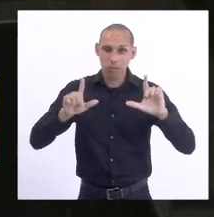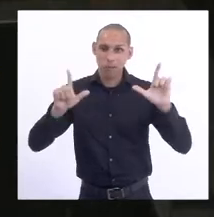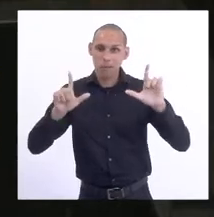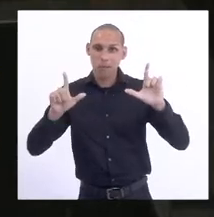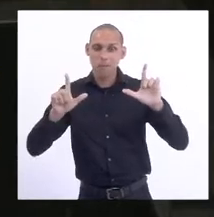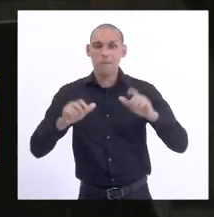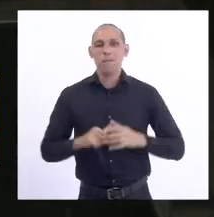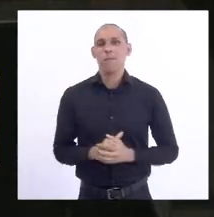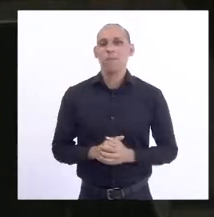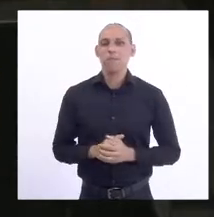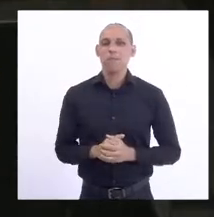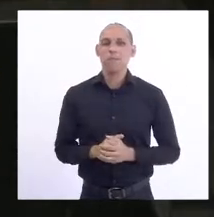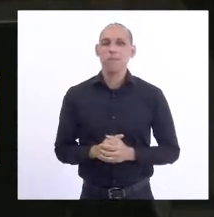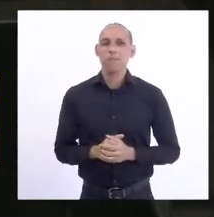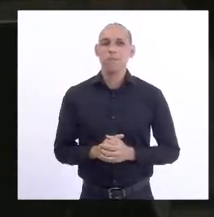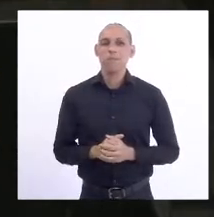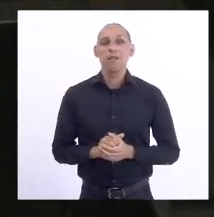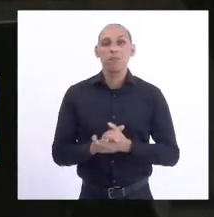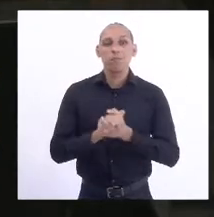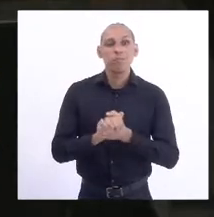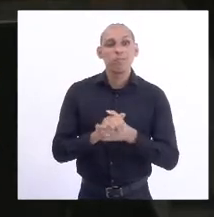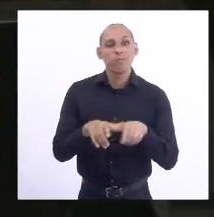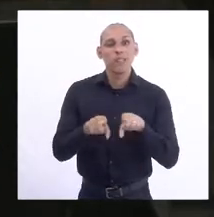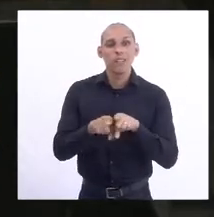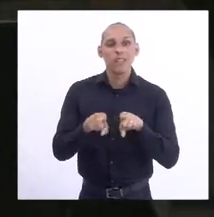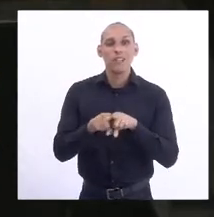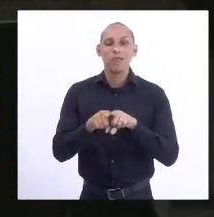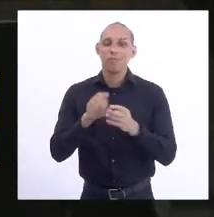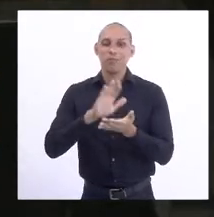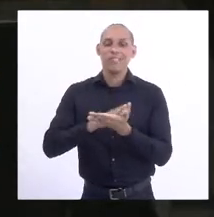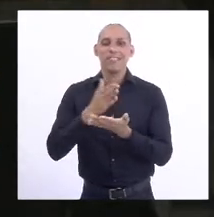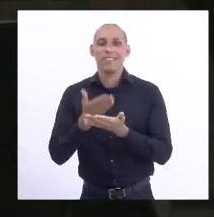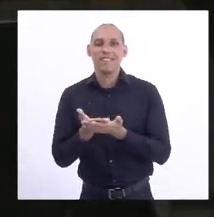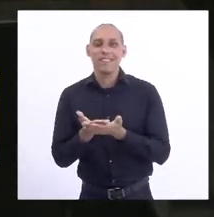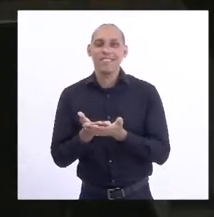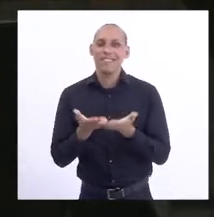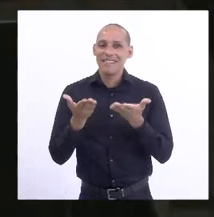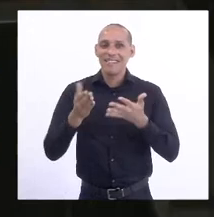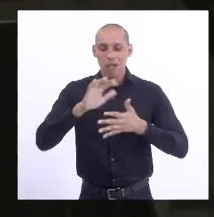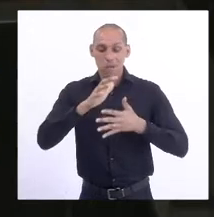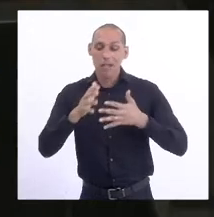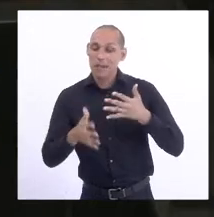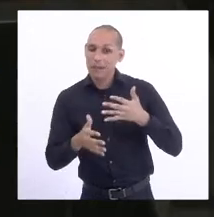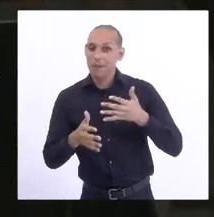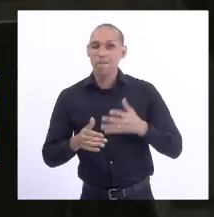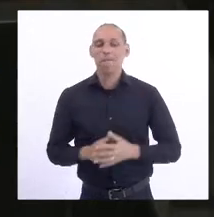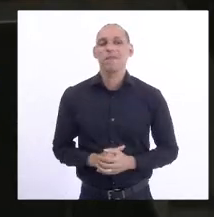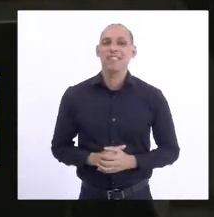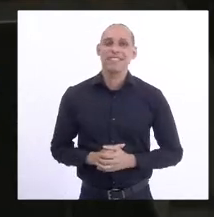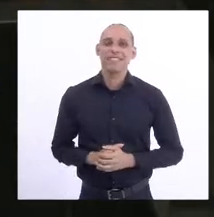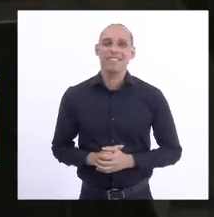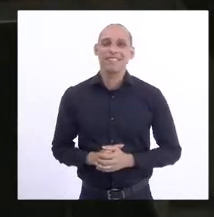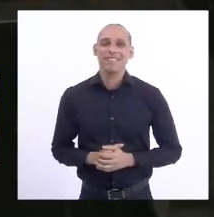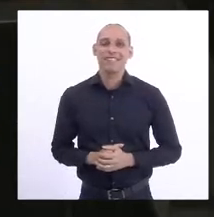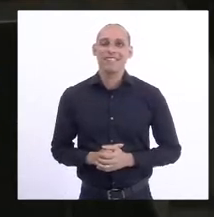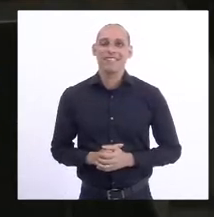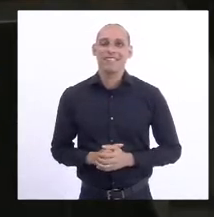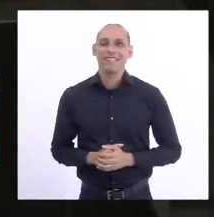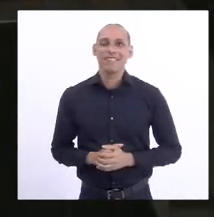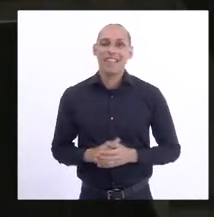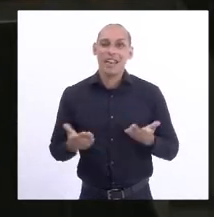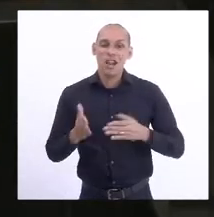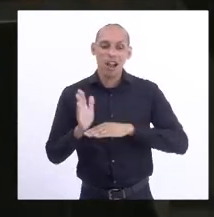e também saudando o nosso intérprete da linguagem de Libras, que leva